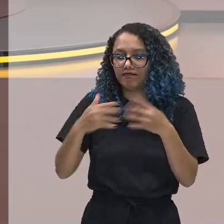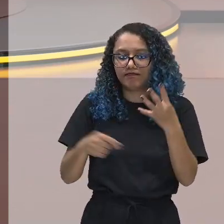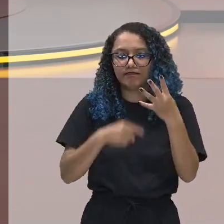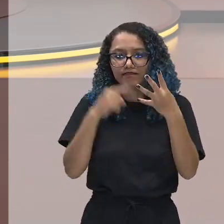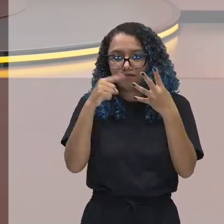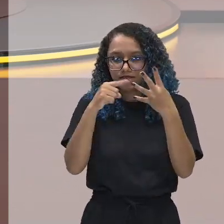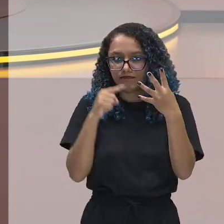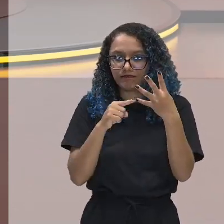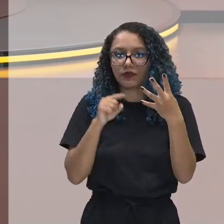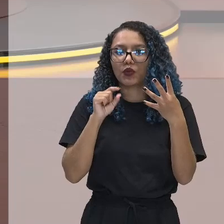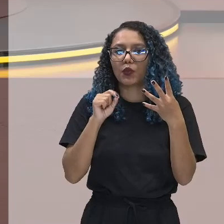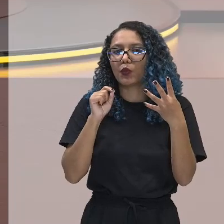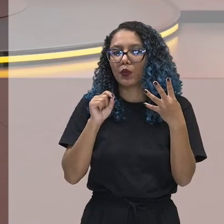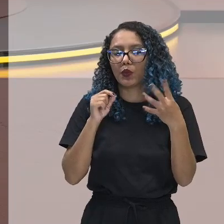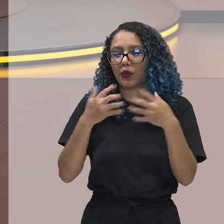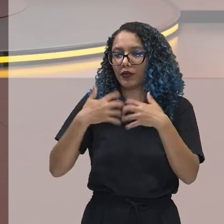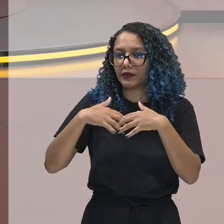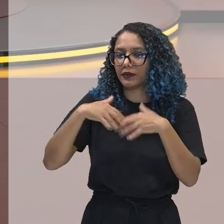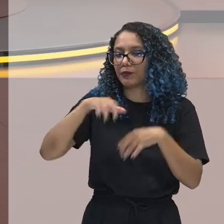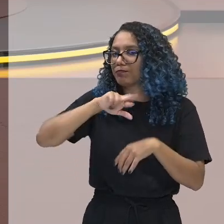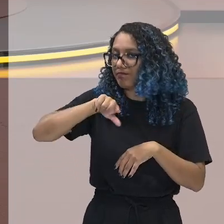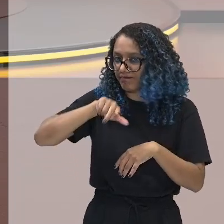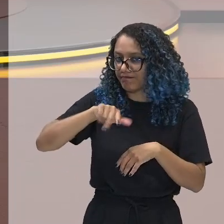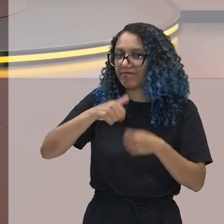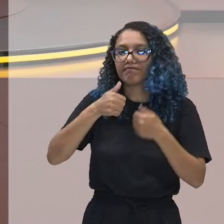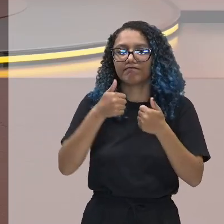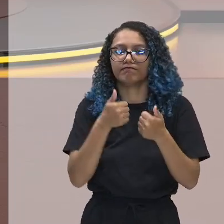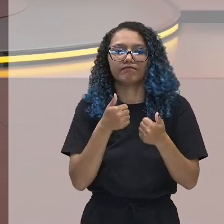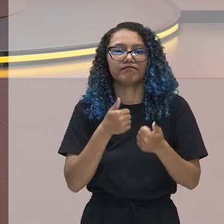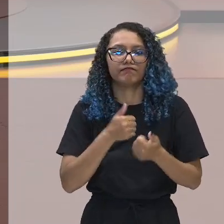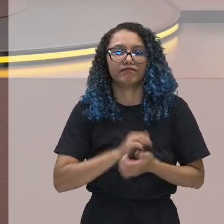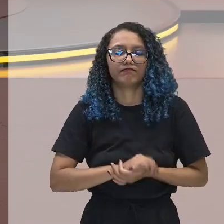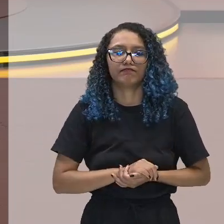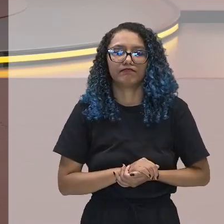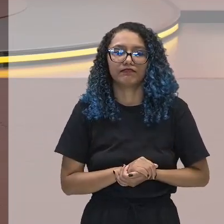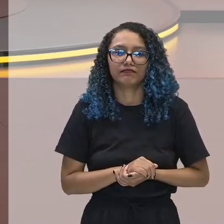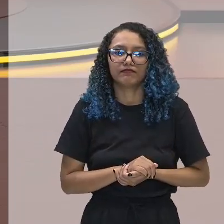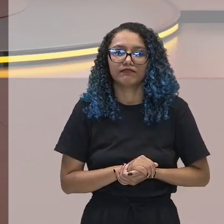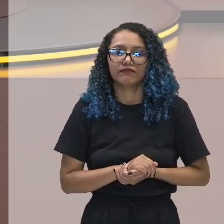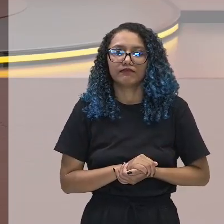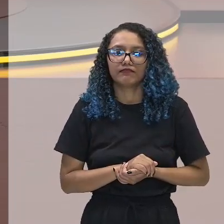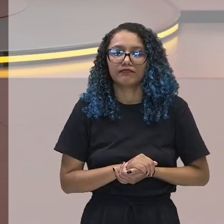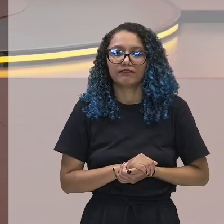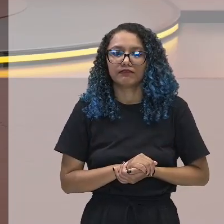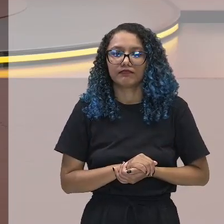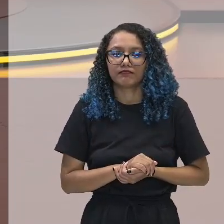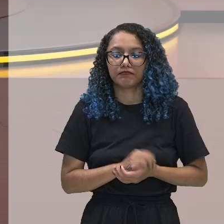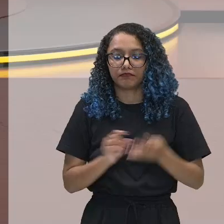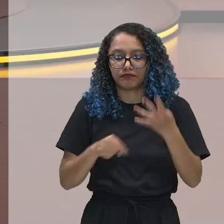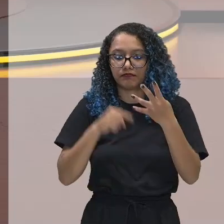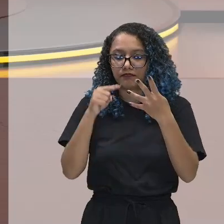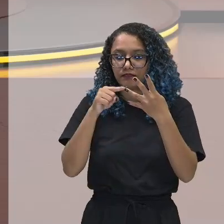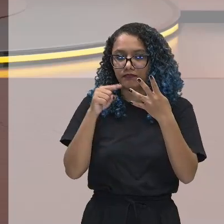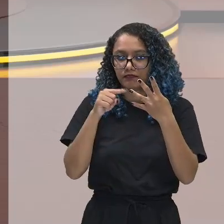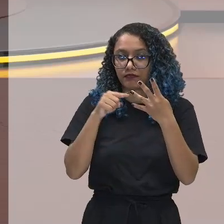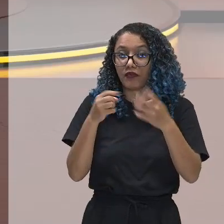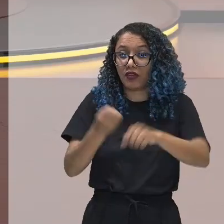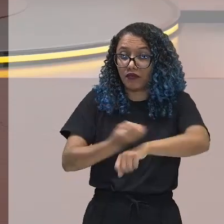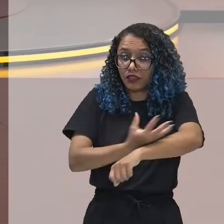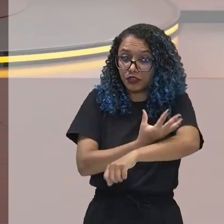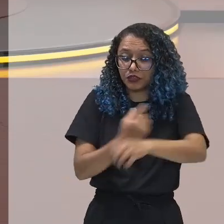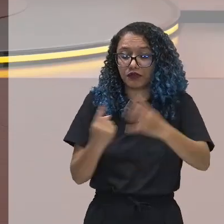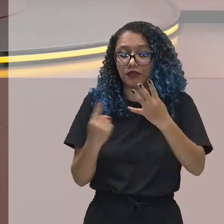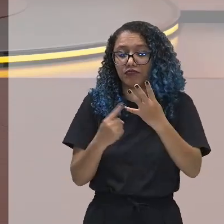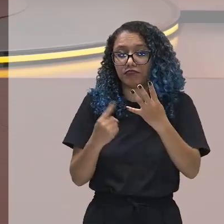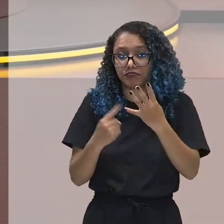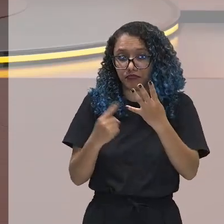as duas últimas de ação irracional, né? Então, as duas últimas, ação afetiva e ação tradicional, que tem a